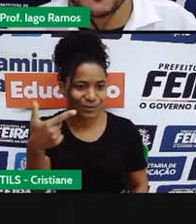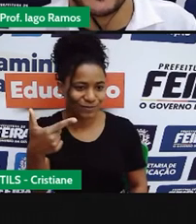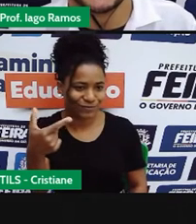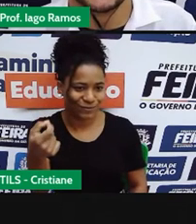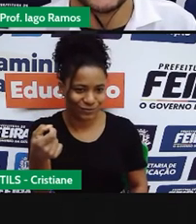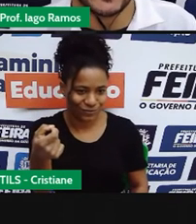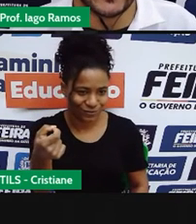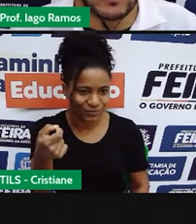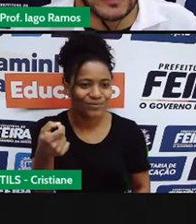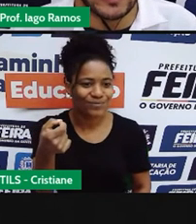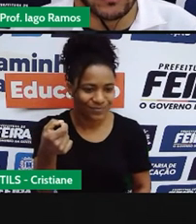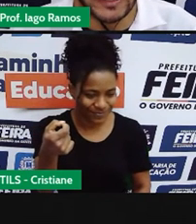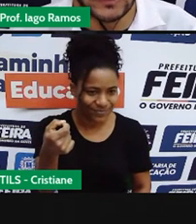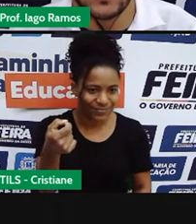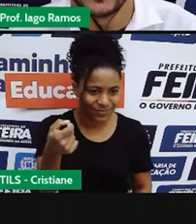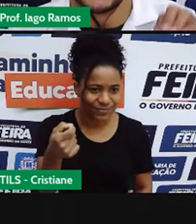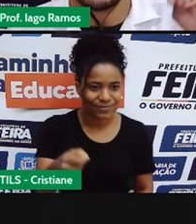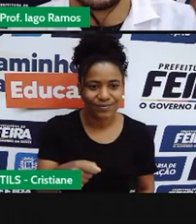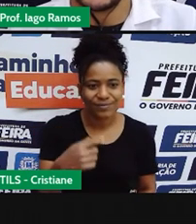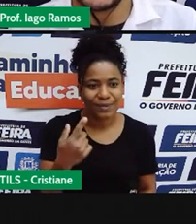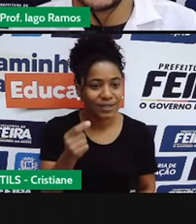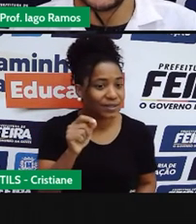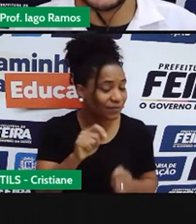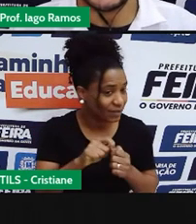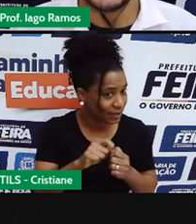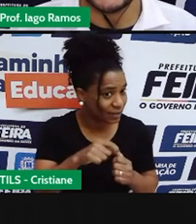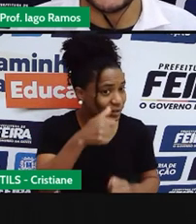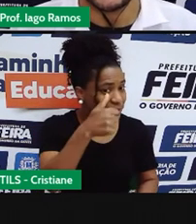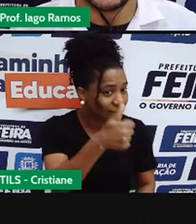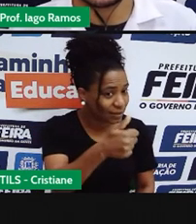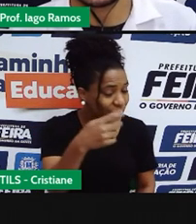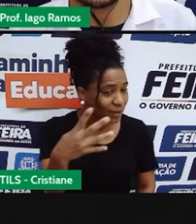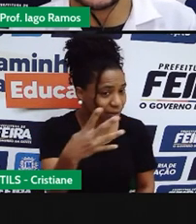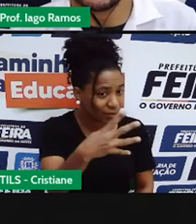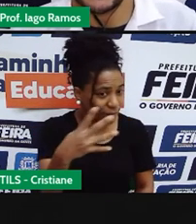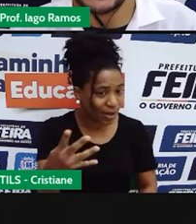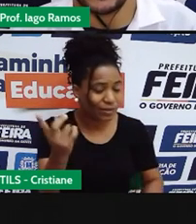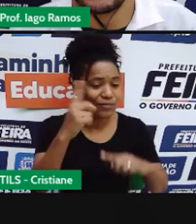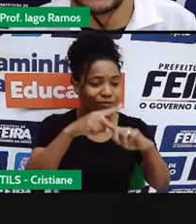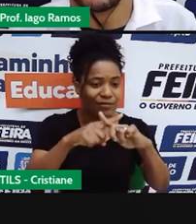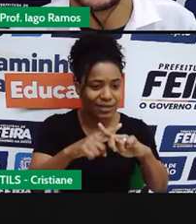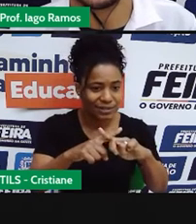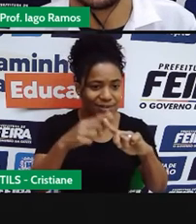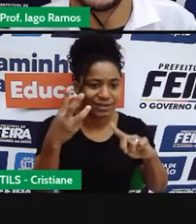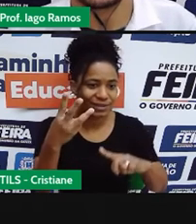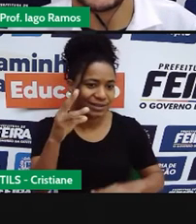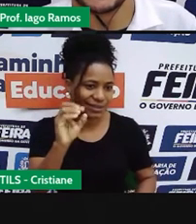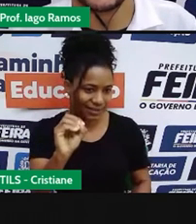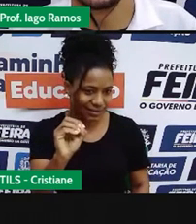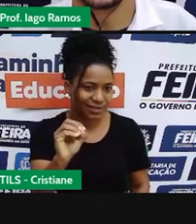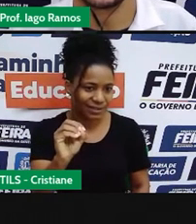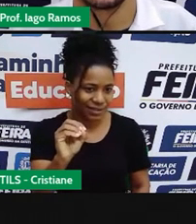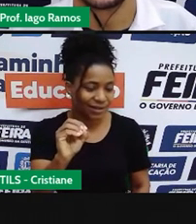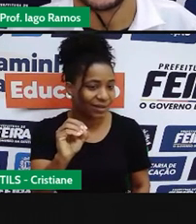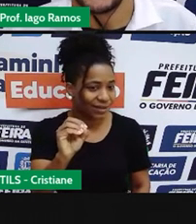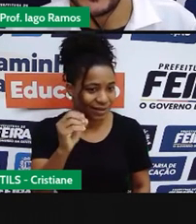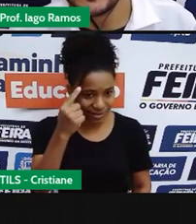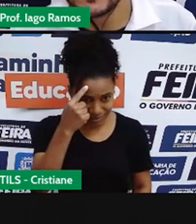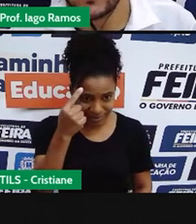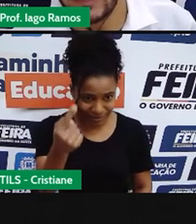Tá? Fazendo 144 vezes o 30 em cima da fração. Dá 4.320.